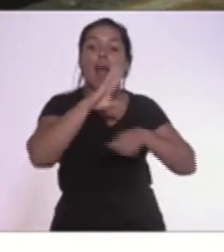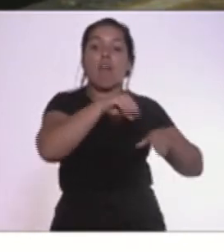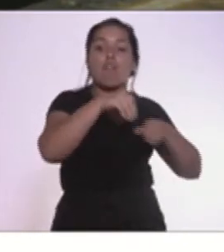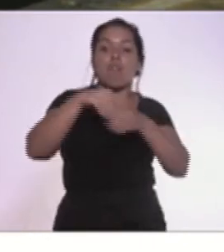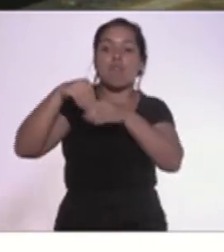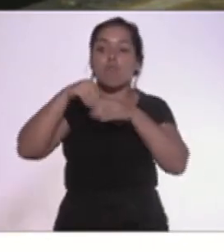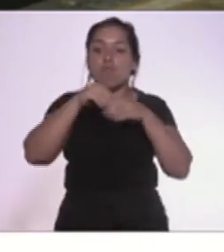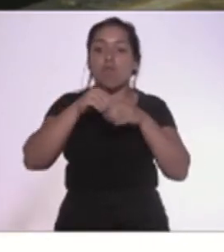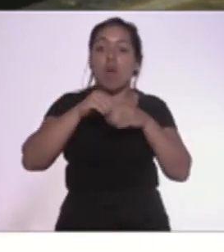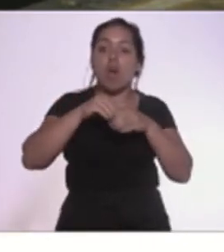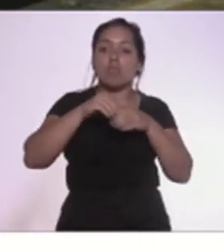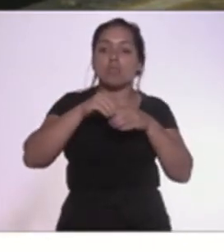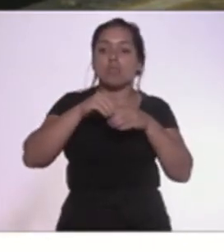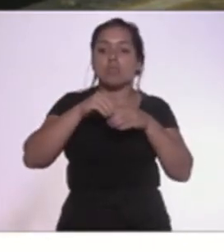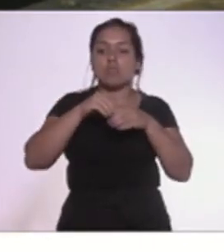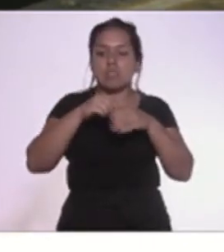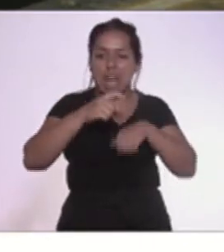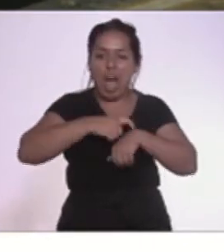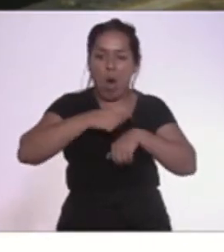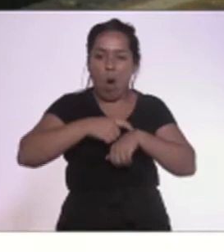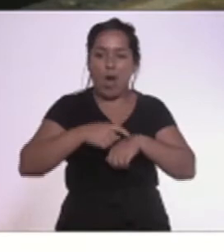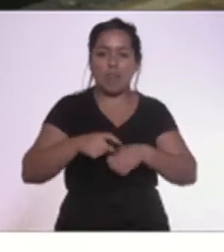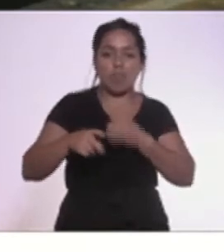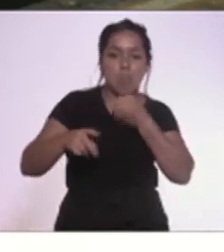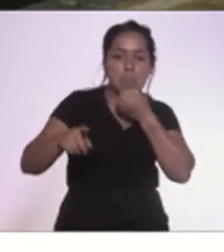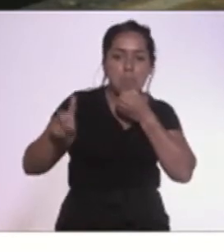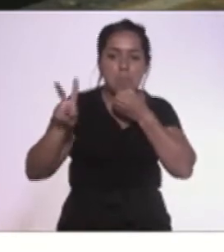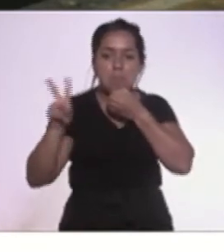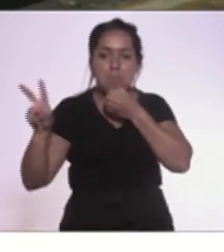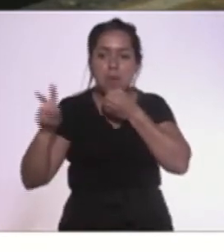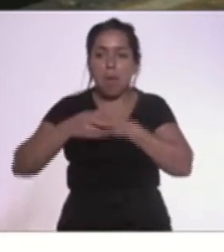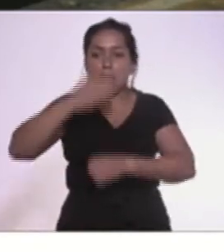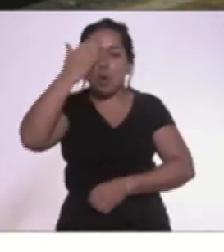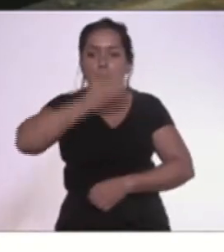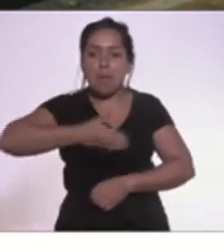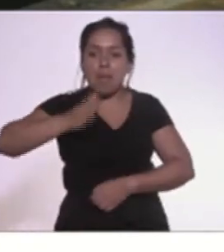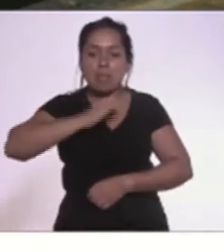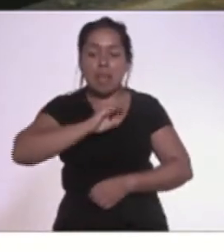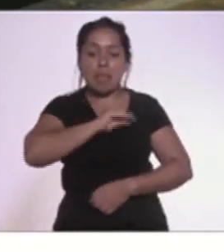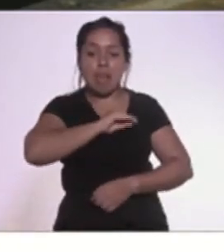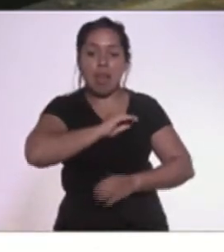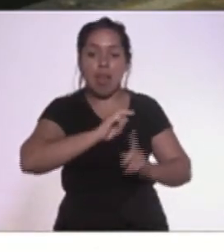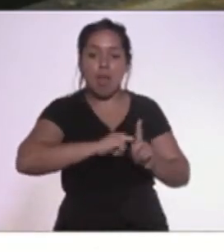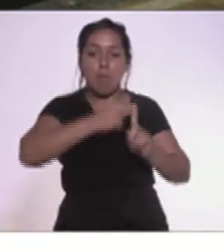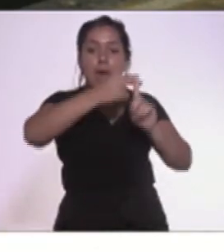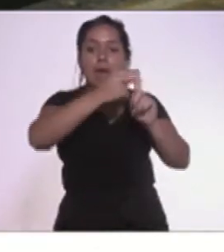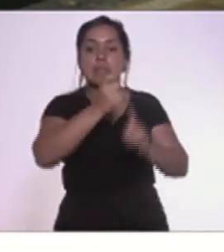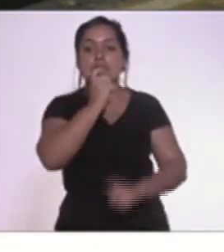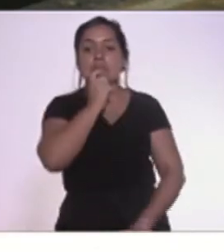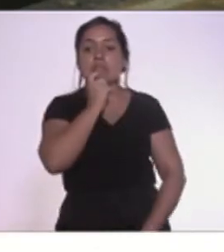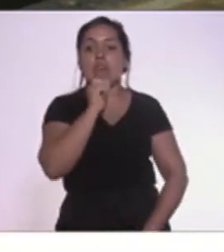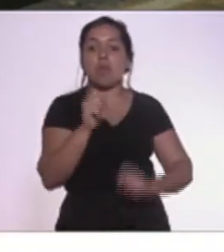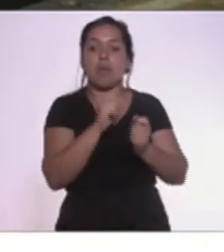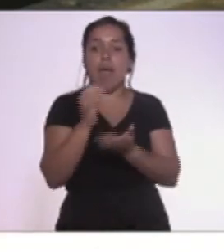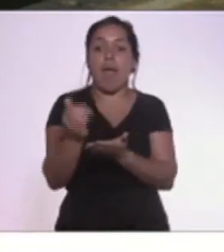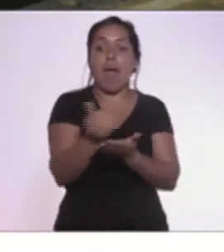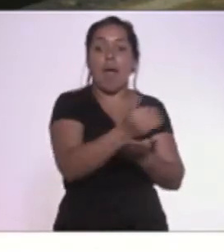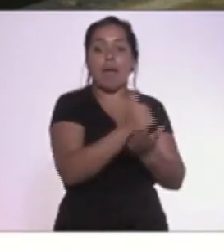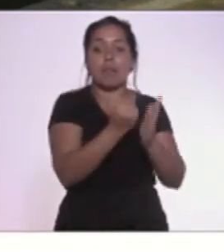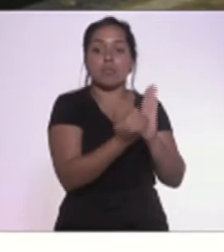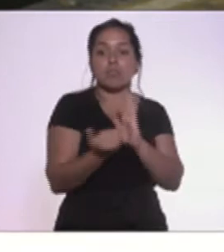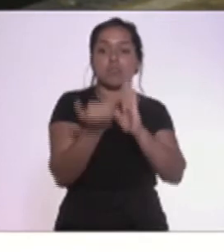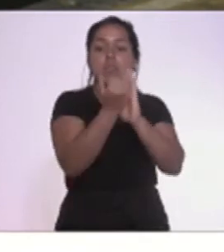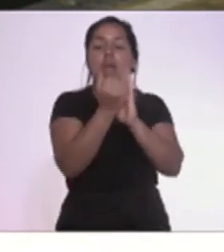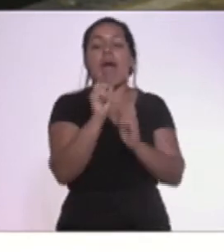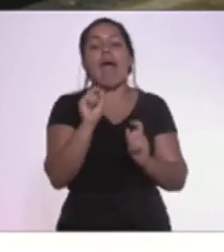contribuição previdenciária, sem que haja qualquer lastro orçamentário ou arrecadação. Então é